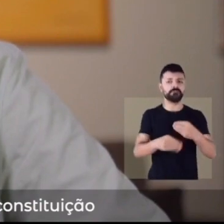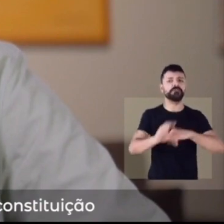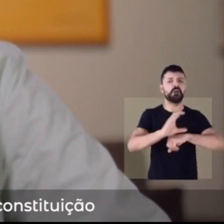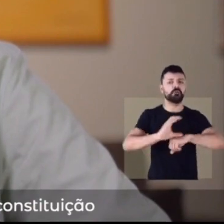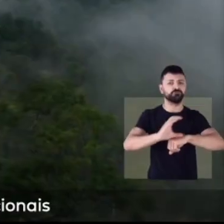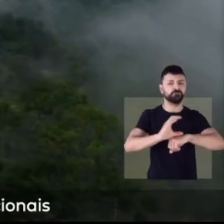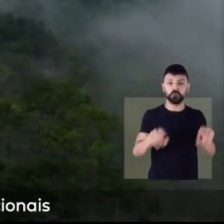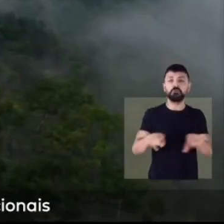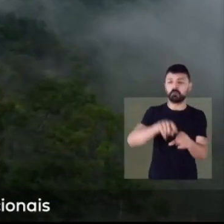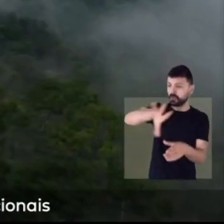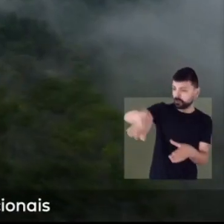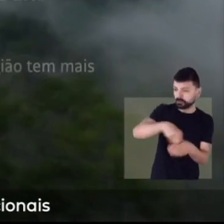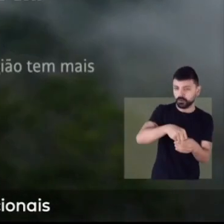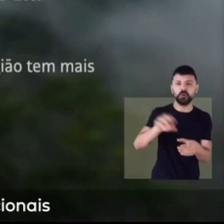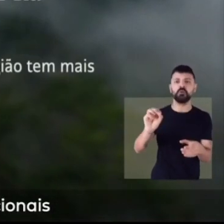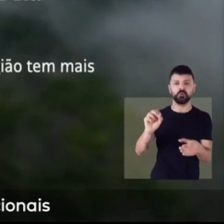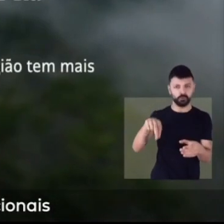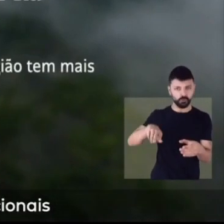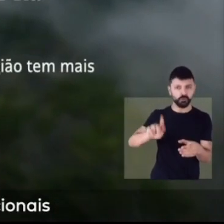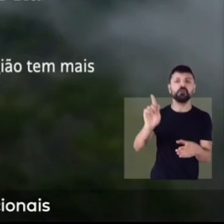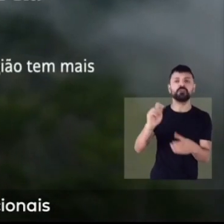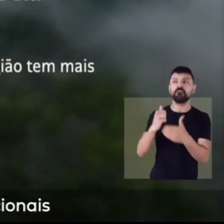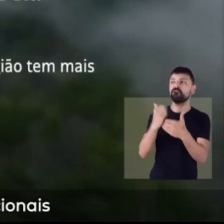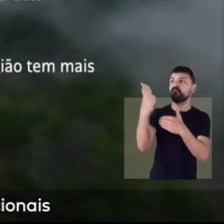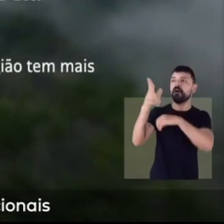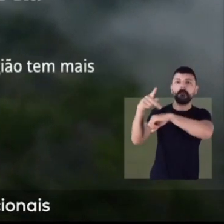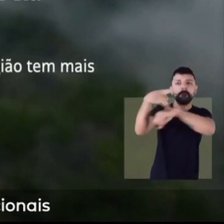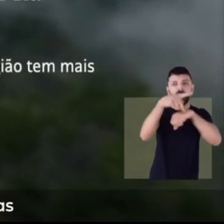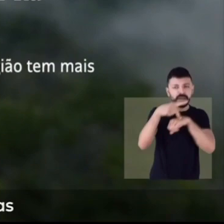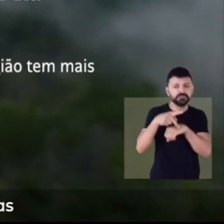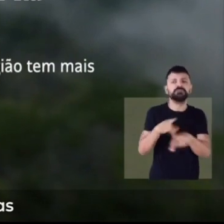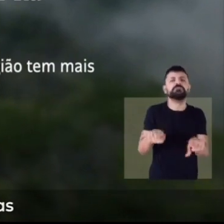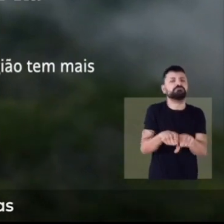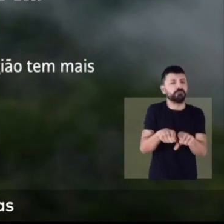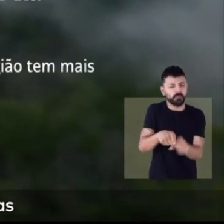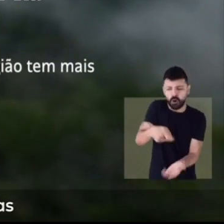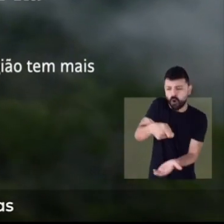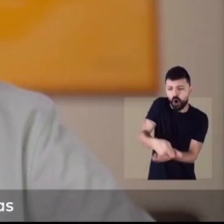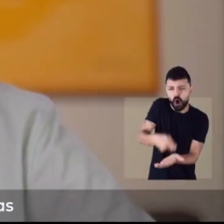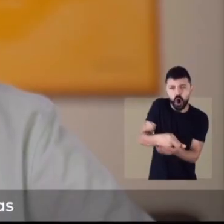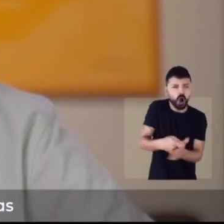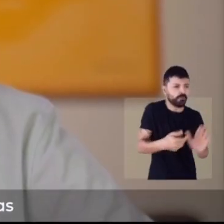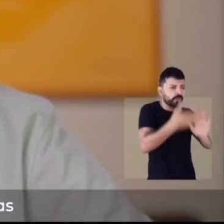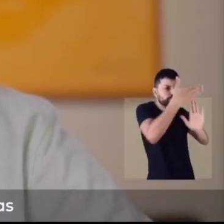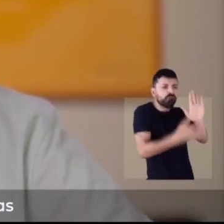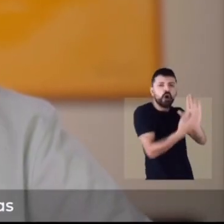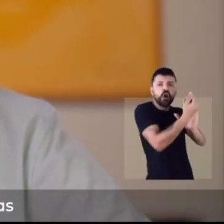O que é